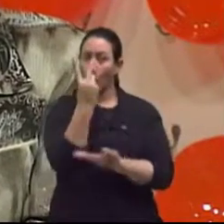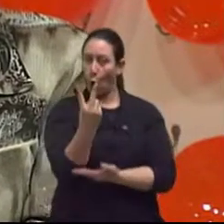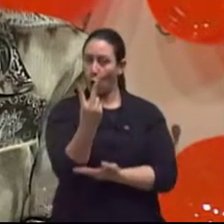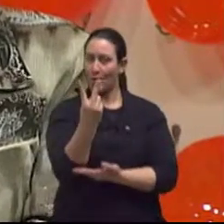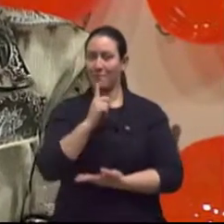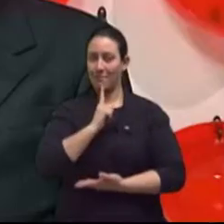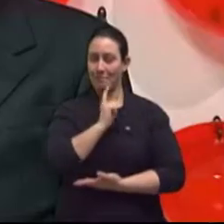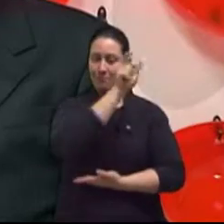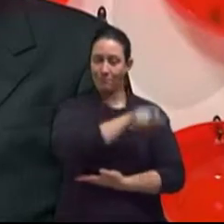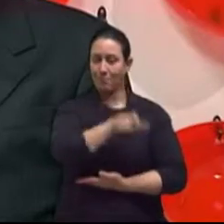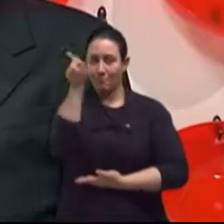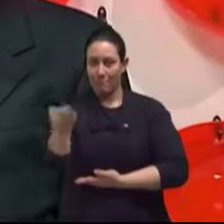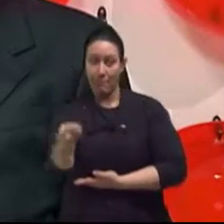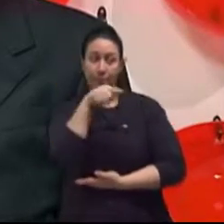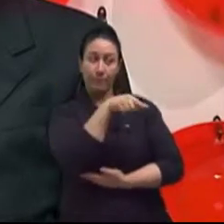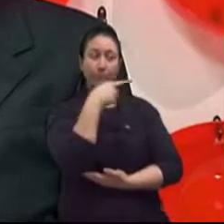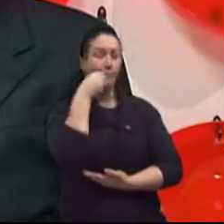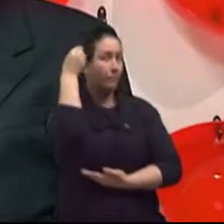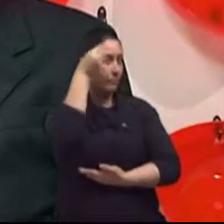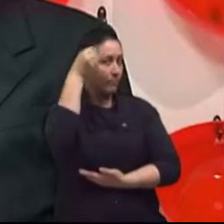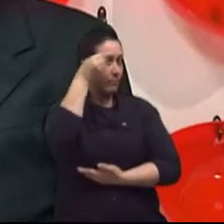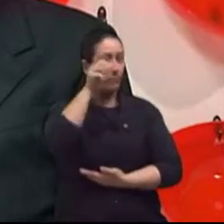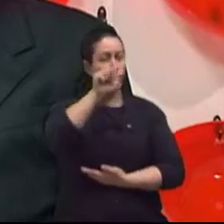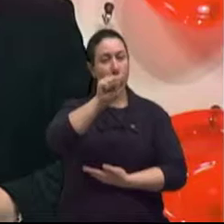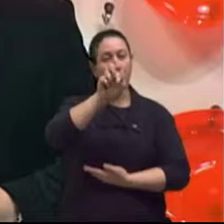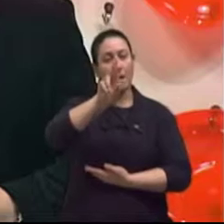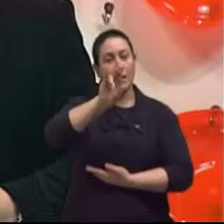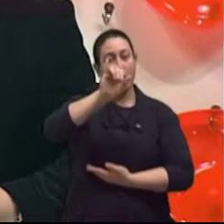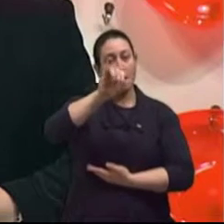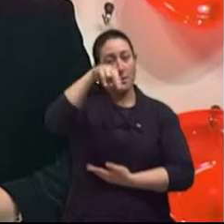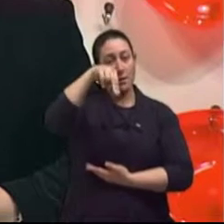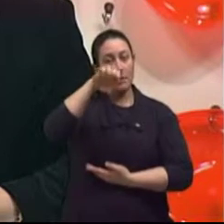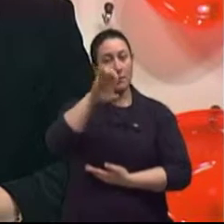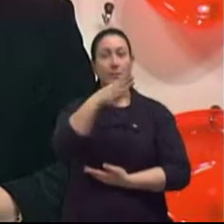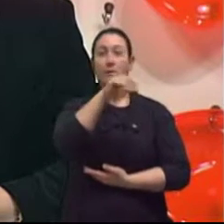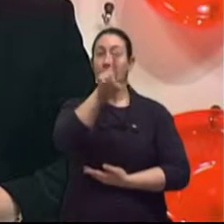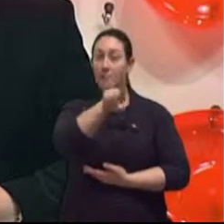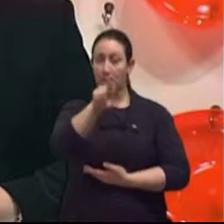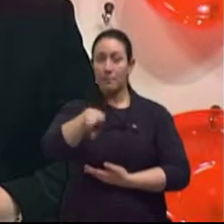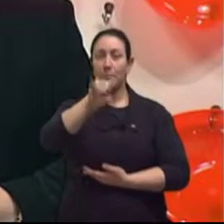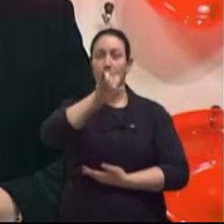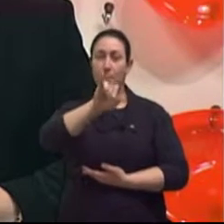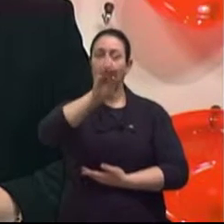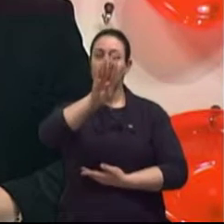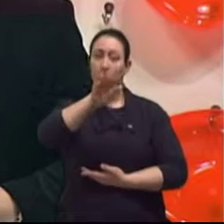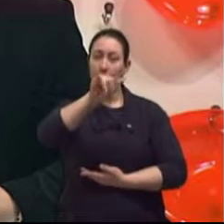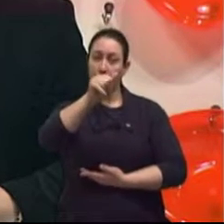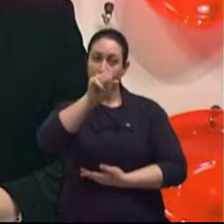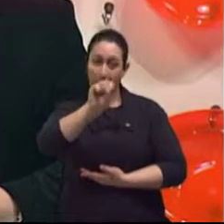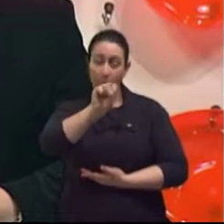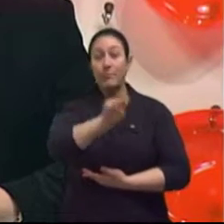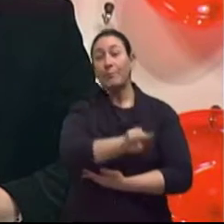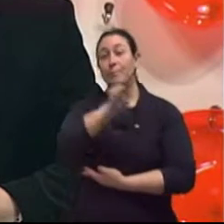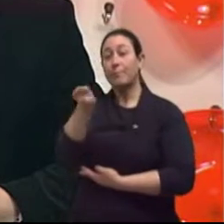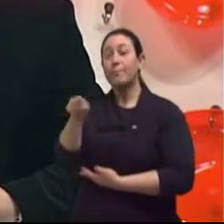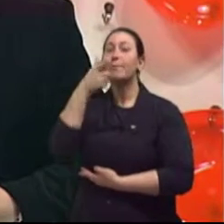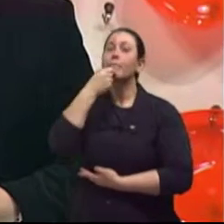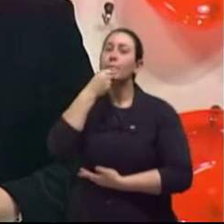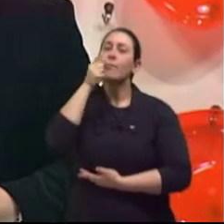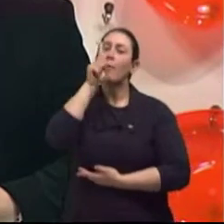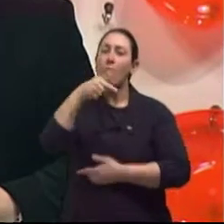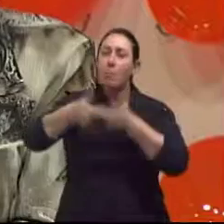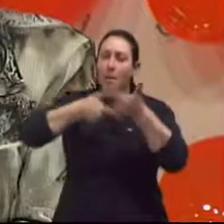convidados, o psicólogo Arine Zibias e o médico-geriatra Rodolfo Schneider do Hospital São